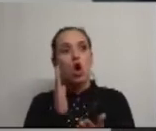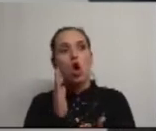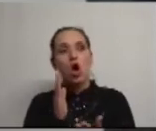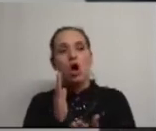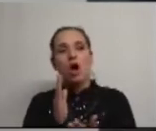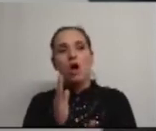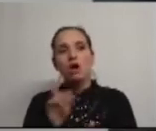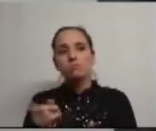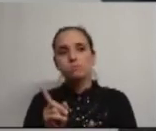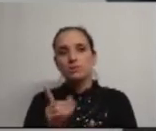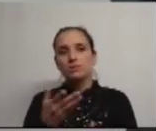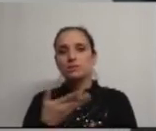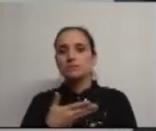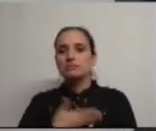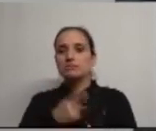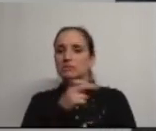derrama.